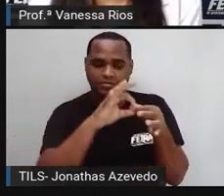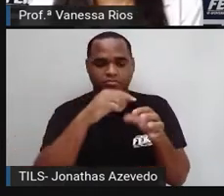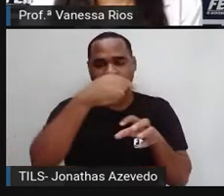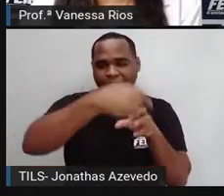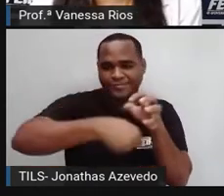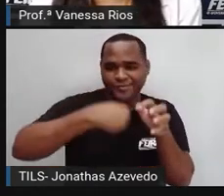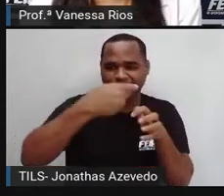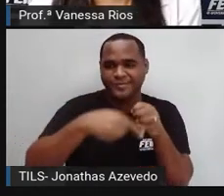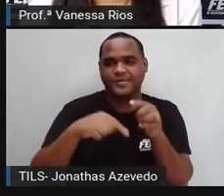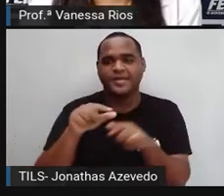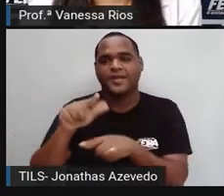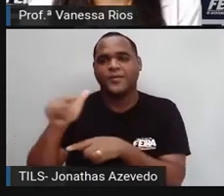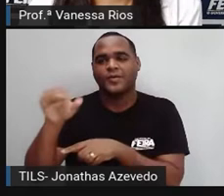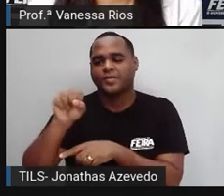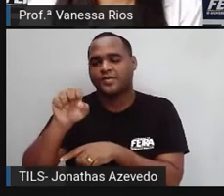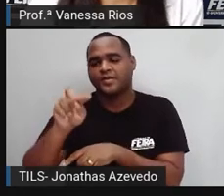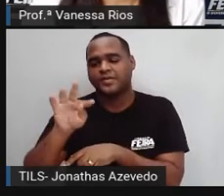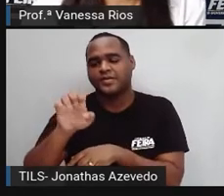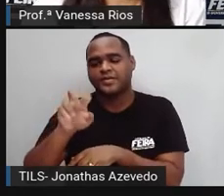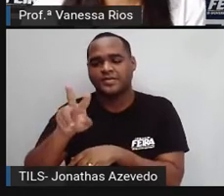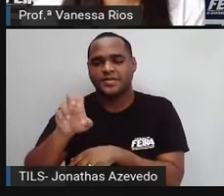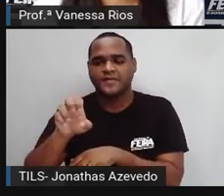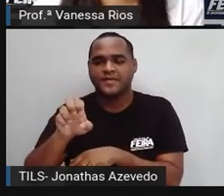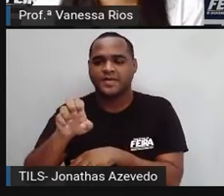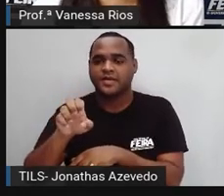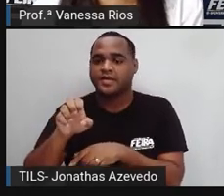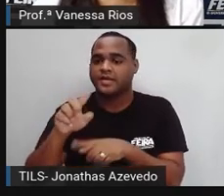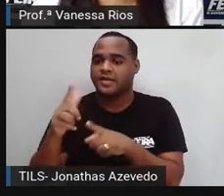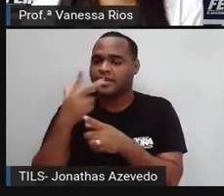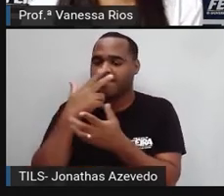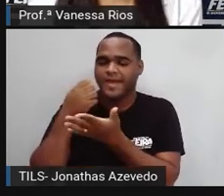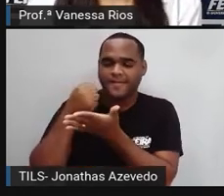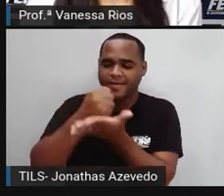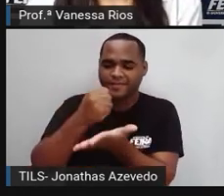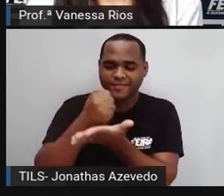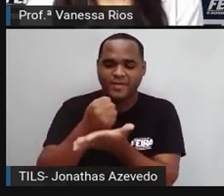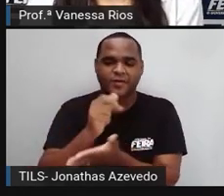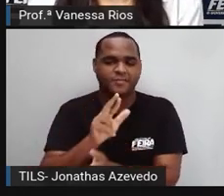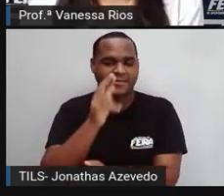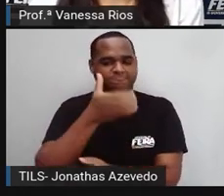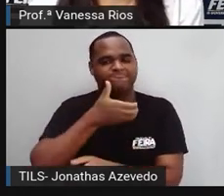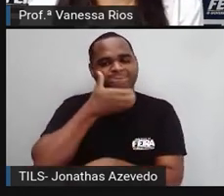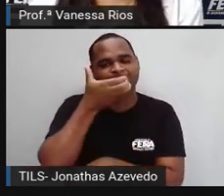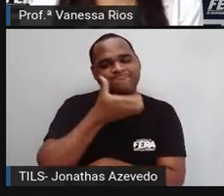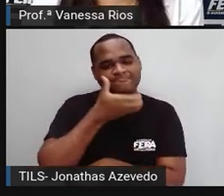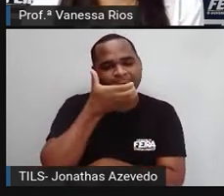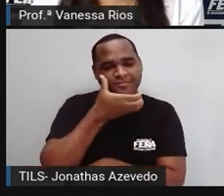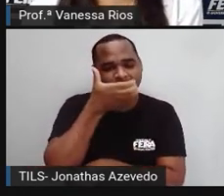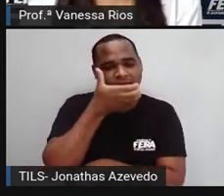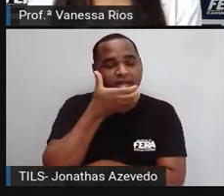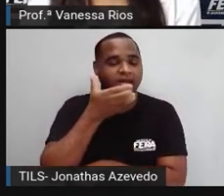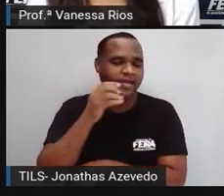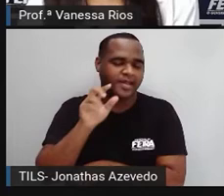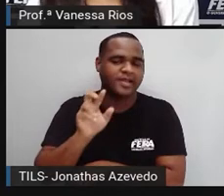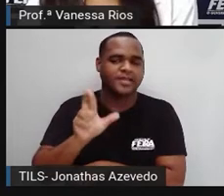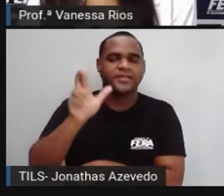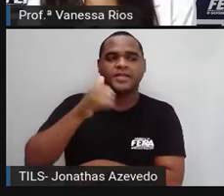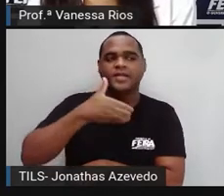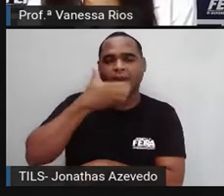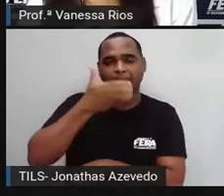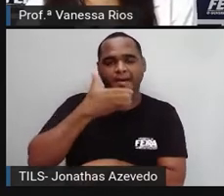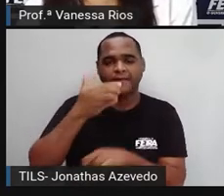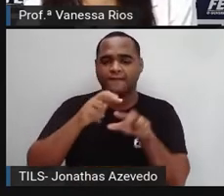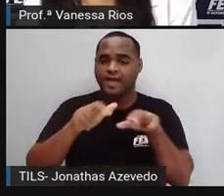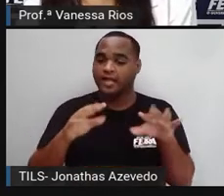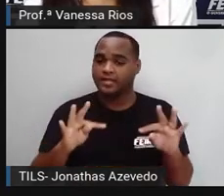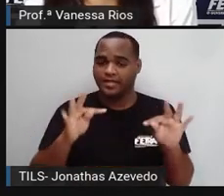E Steve Jobs aí também, não é? O cofundador da Apple, a empresa que cria diversos equipamentos